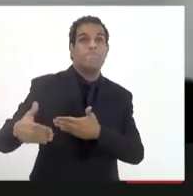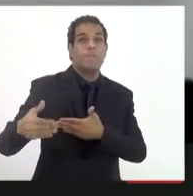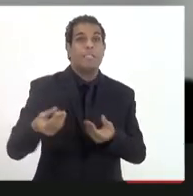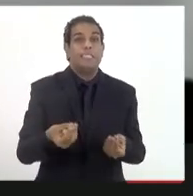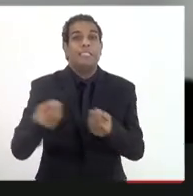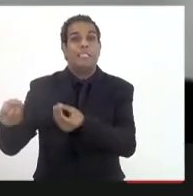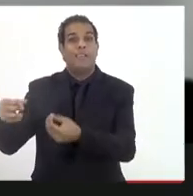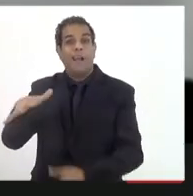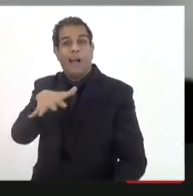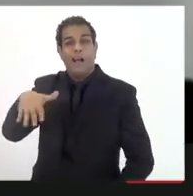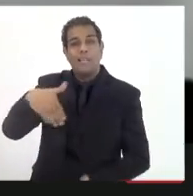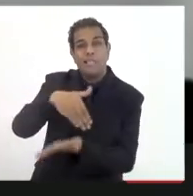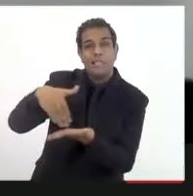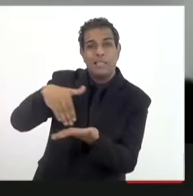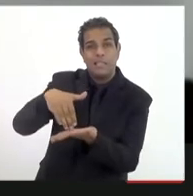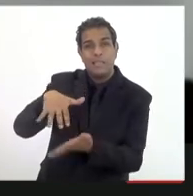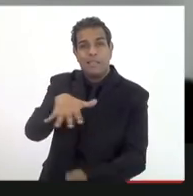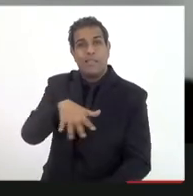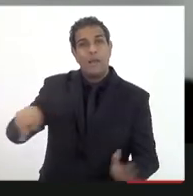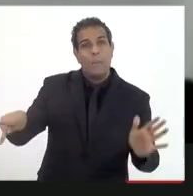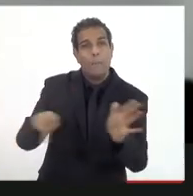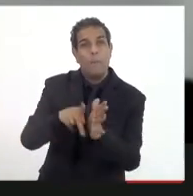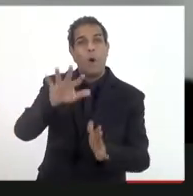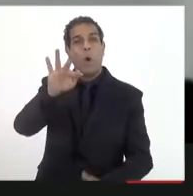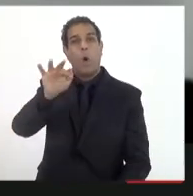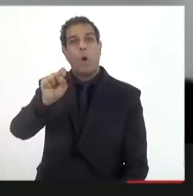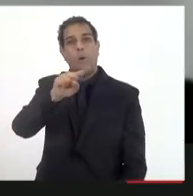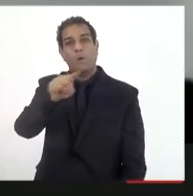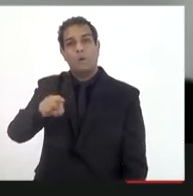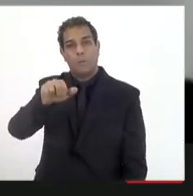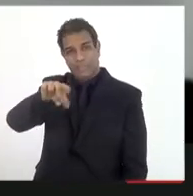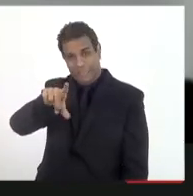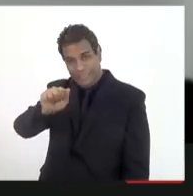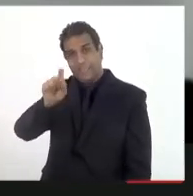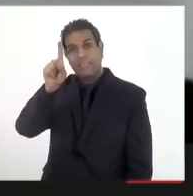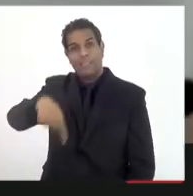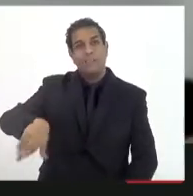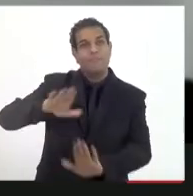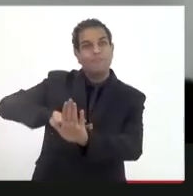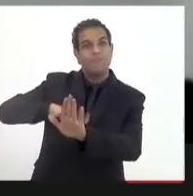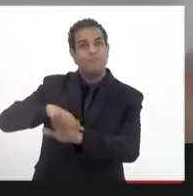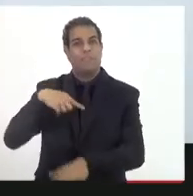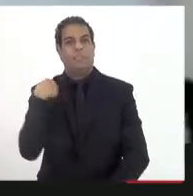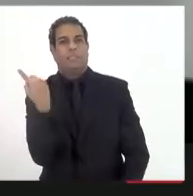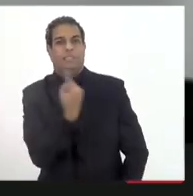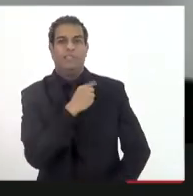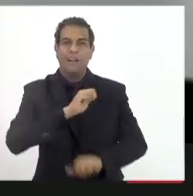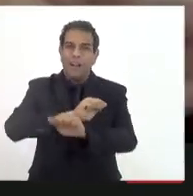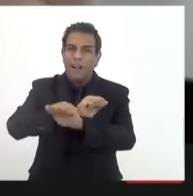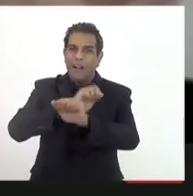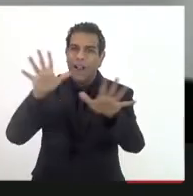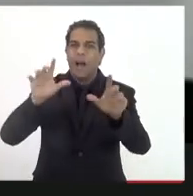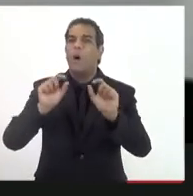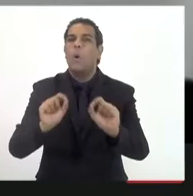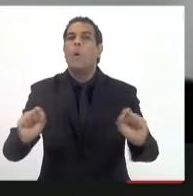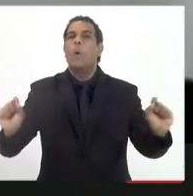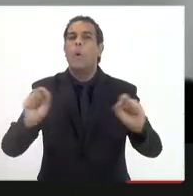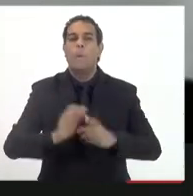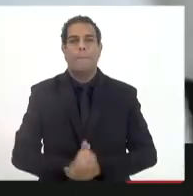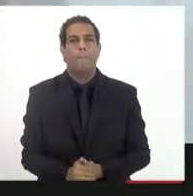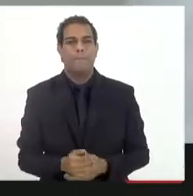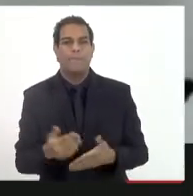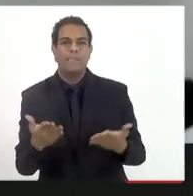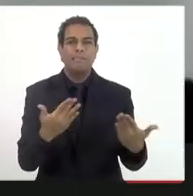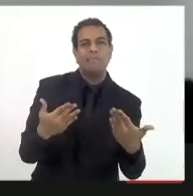órgão da Fazenda, que no caso é a Subsecretaria de Finanças, então, eu acho que tem que deixar mesmo claro, sem essa